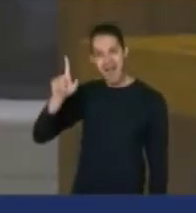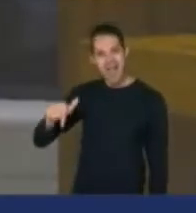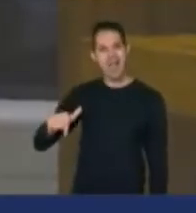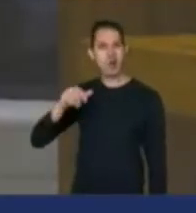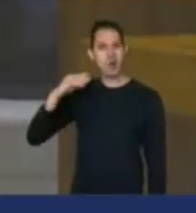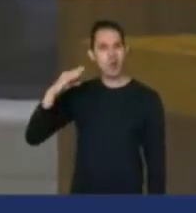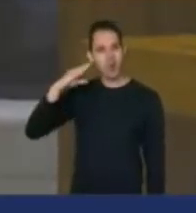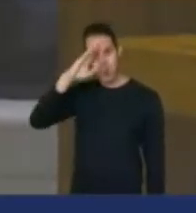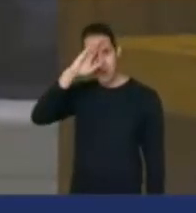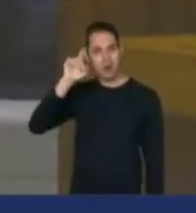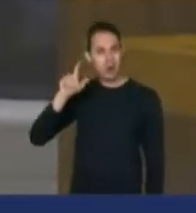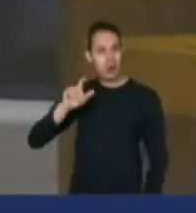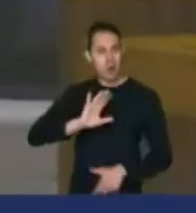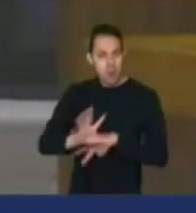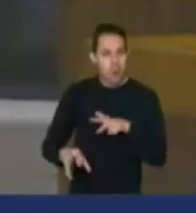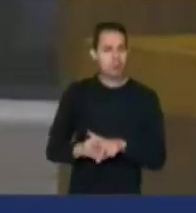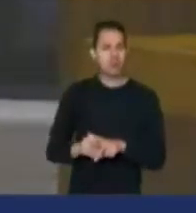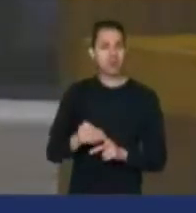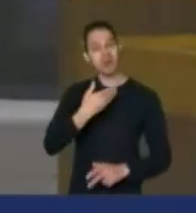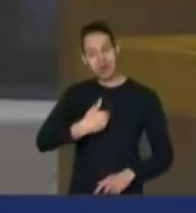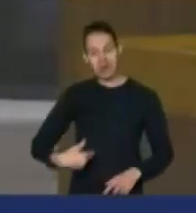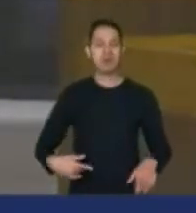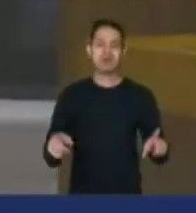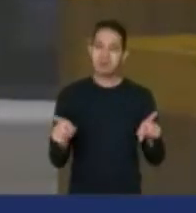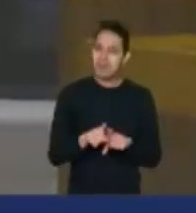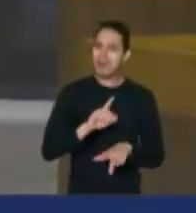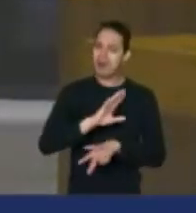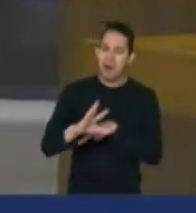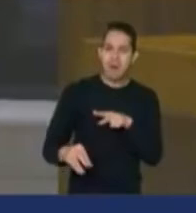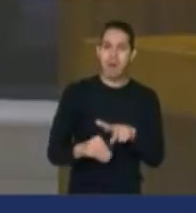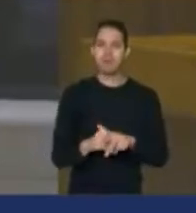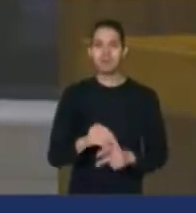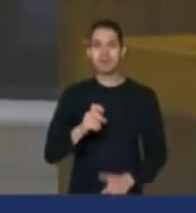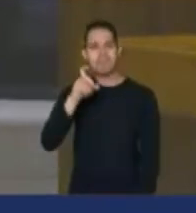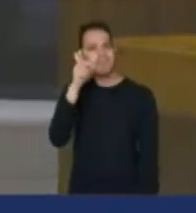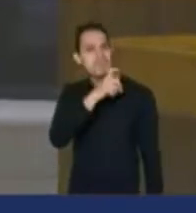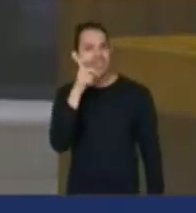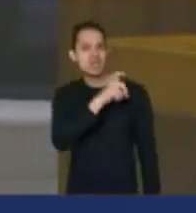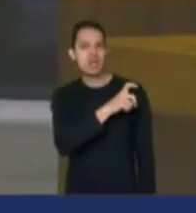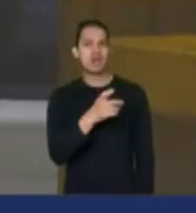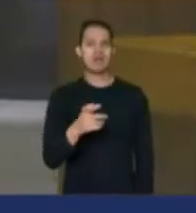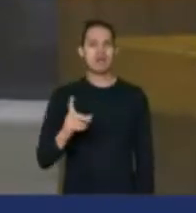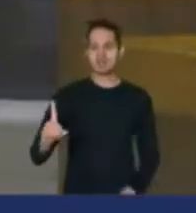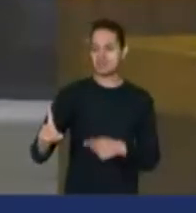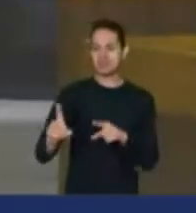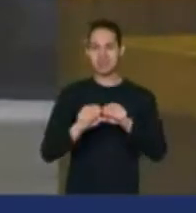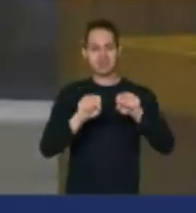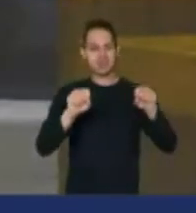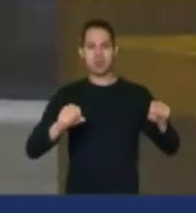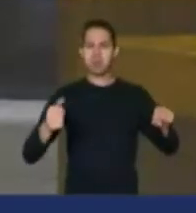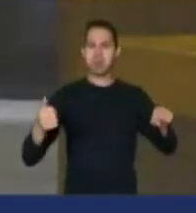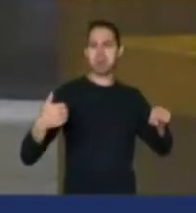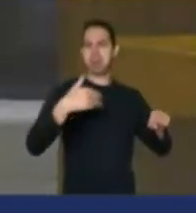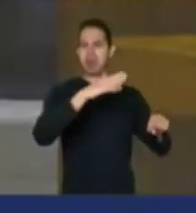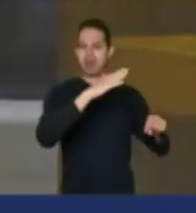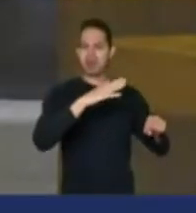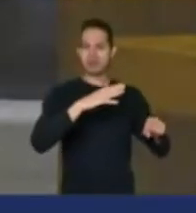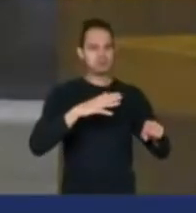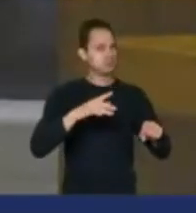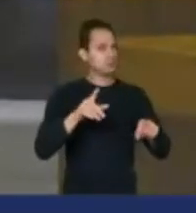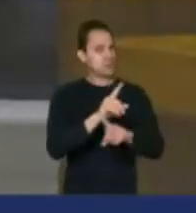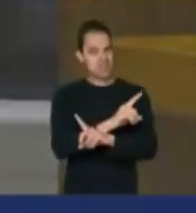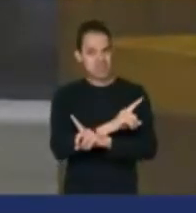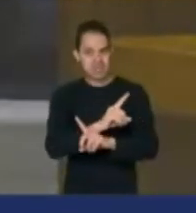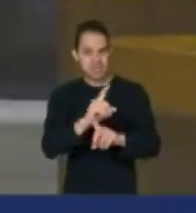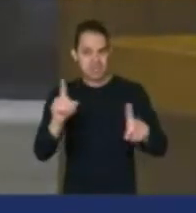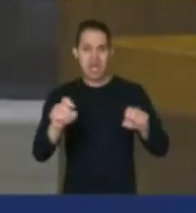governo é corrupto, mentiroso. Ele é o antissistema, era o antissistema, coisa nenhuma, ele nunca